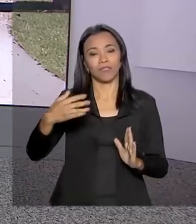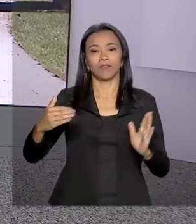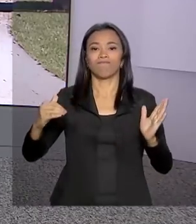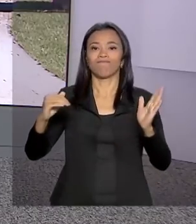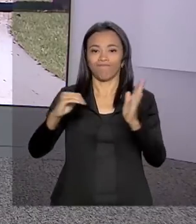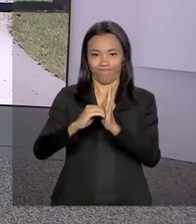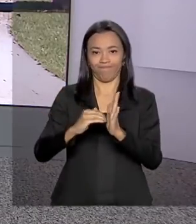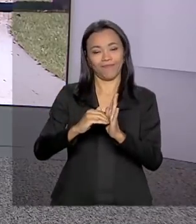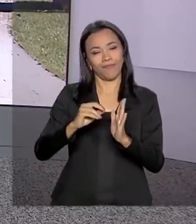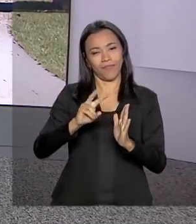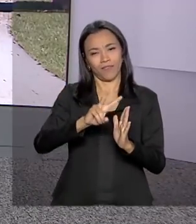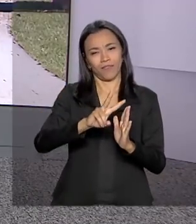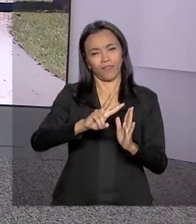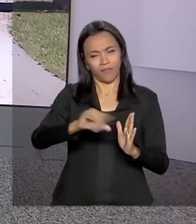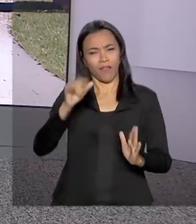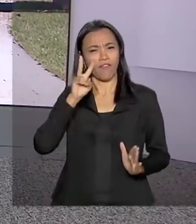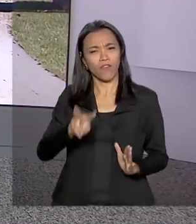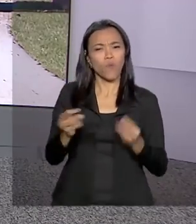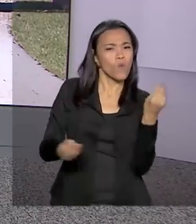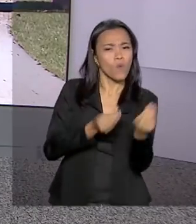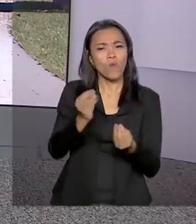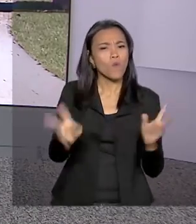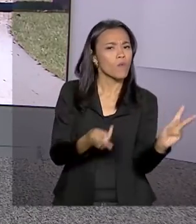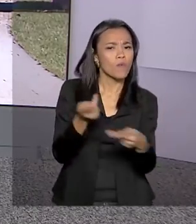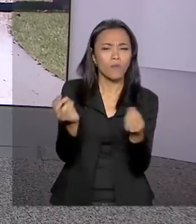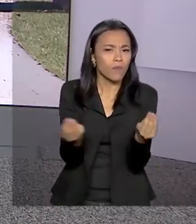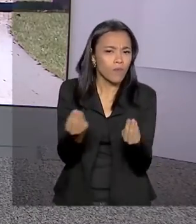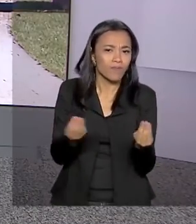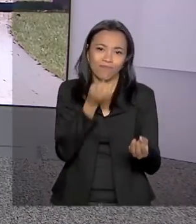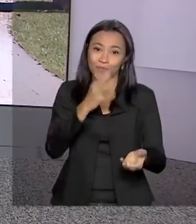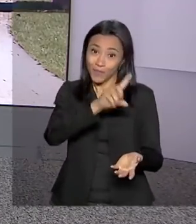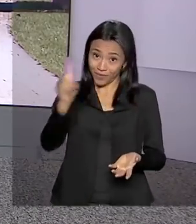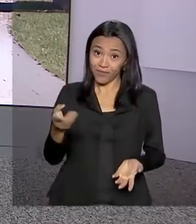acompanhou toda a movimentação por lá. Oi Luciana, bom dia pra você.